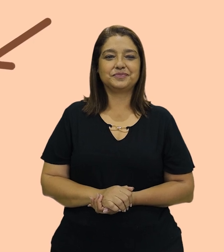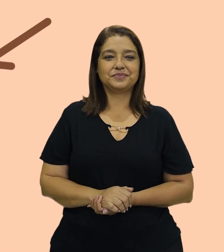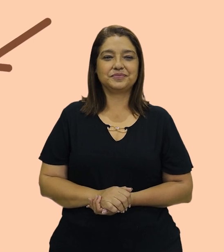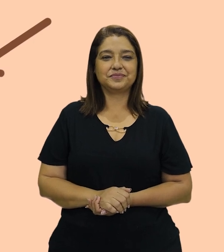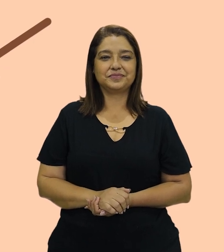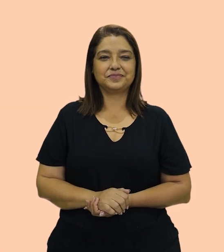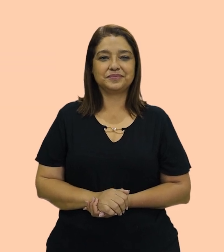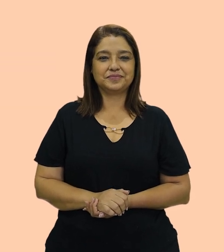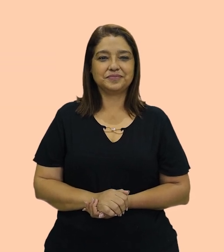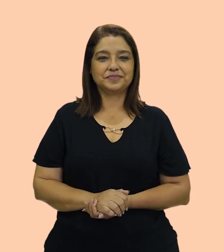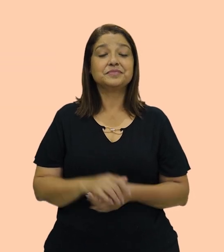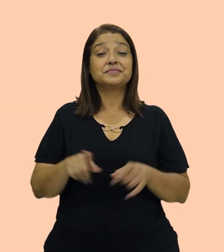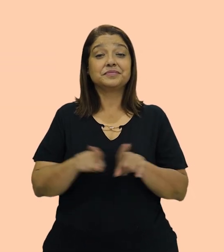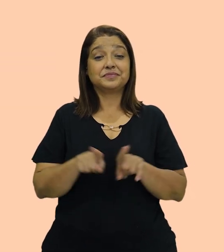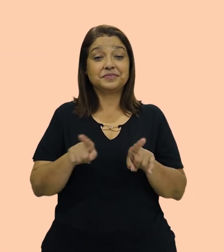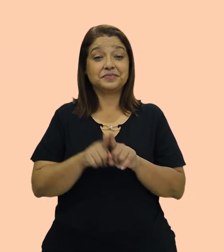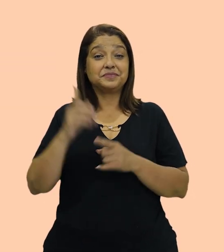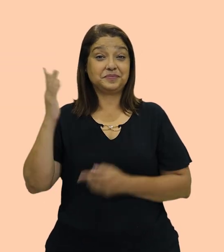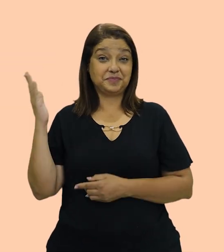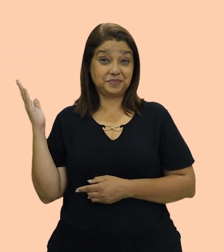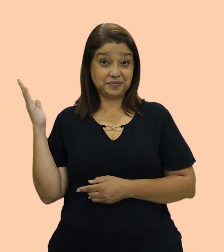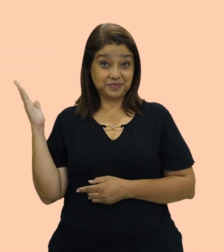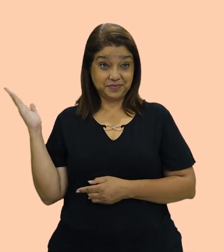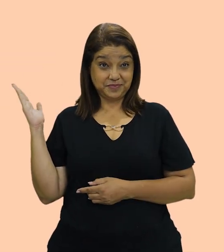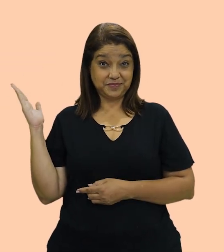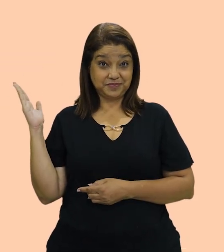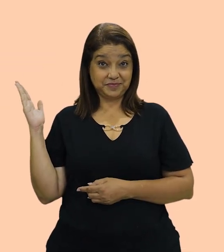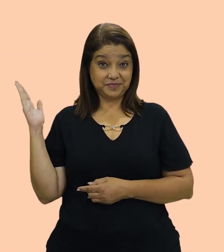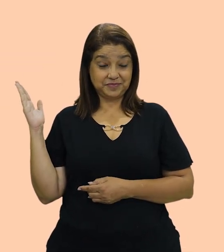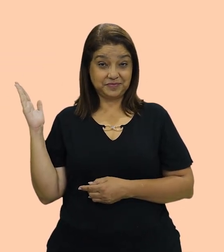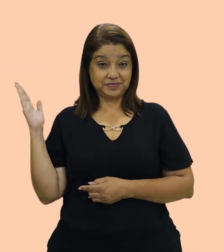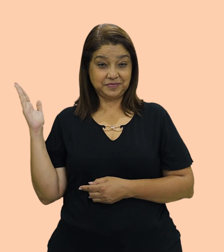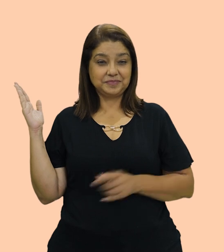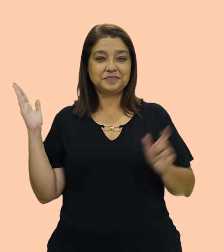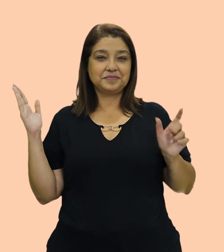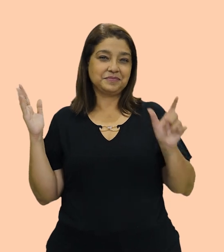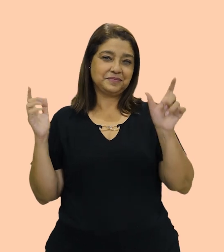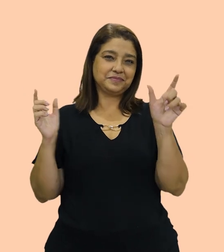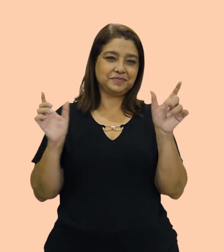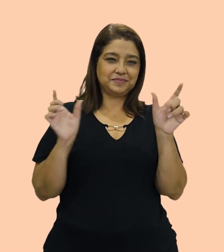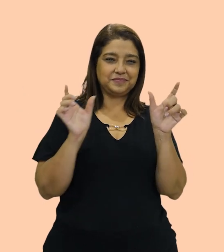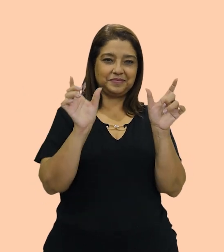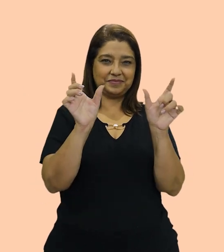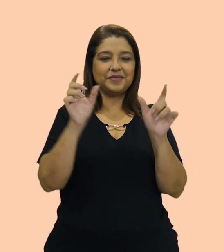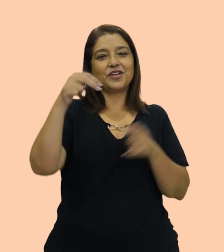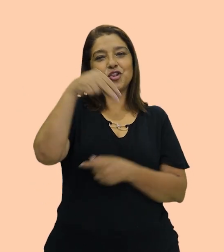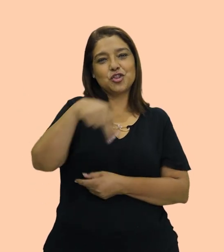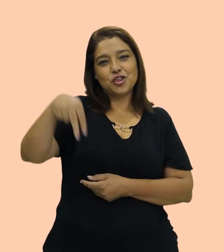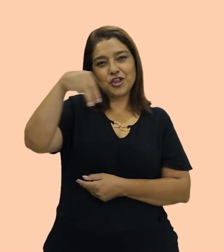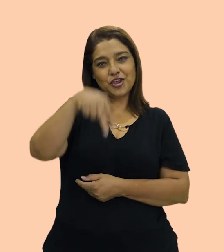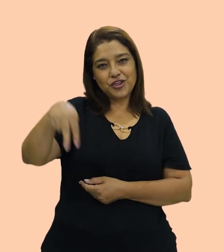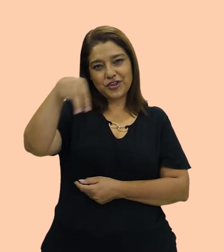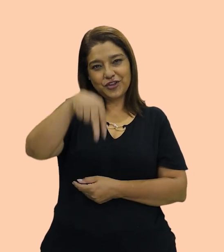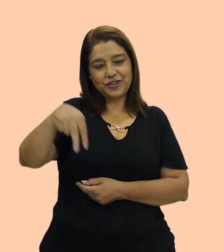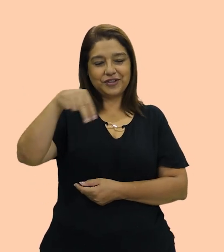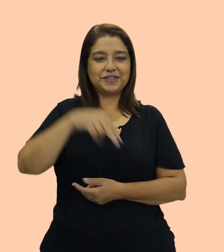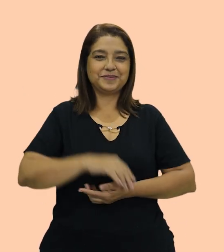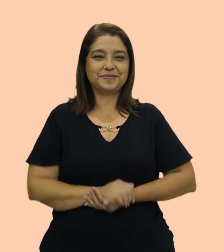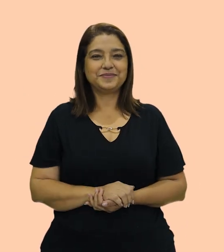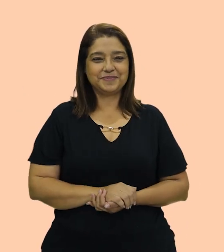E temos daughter in law. Daughter in law. Que é nora.